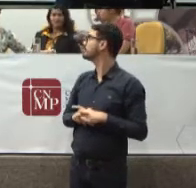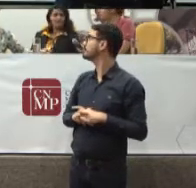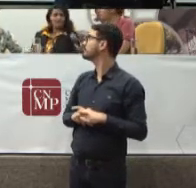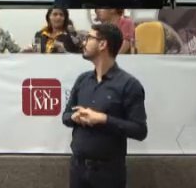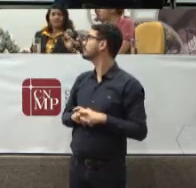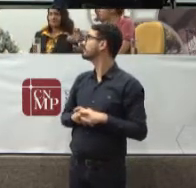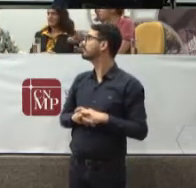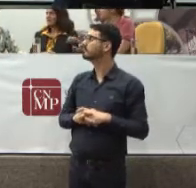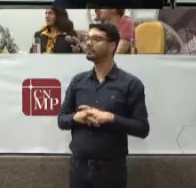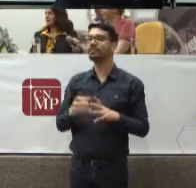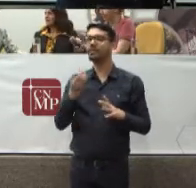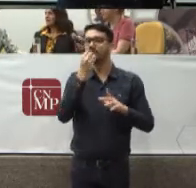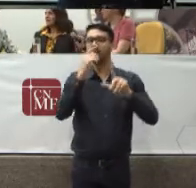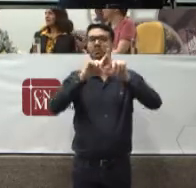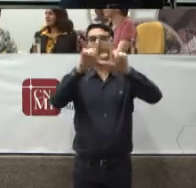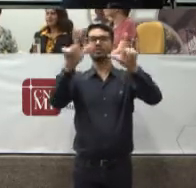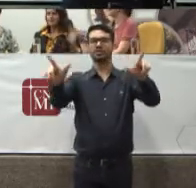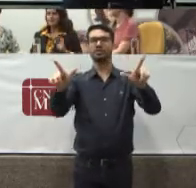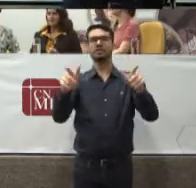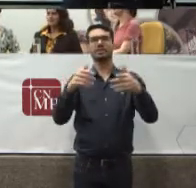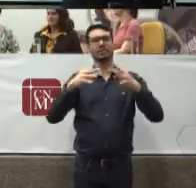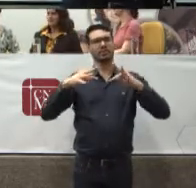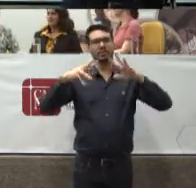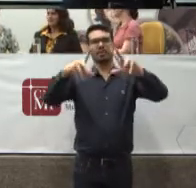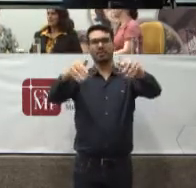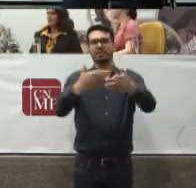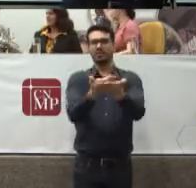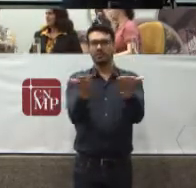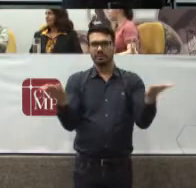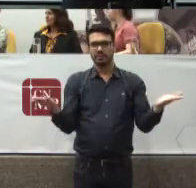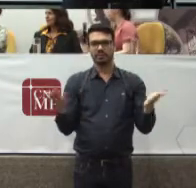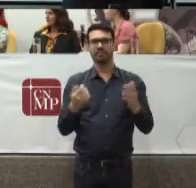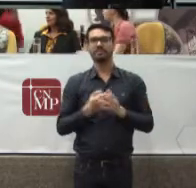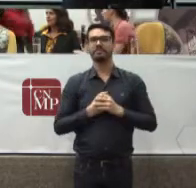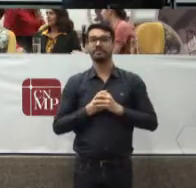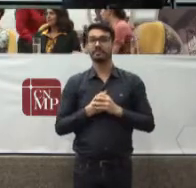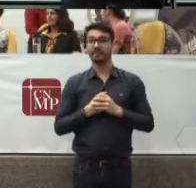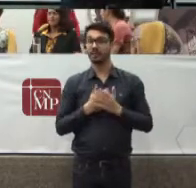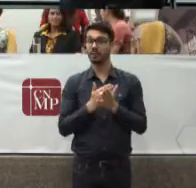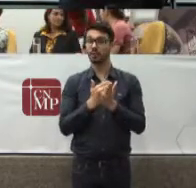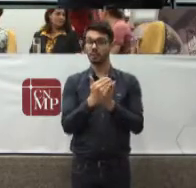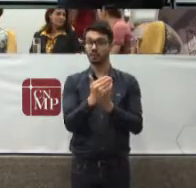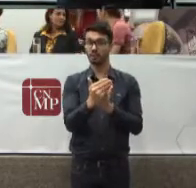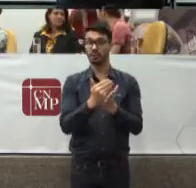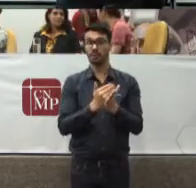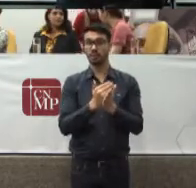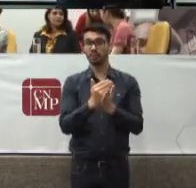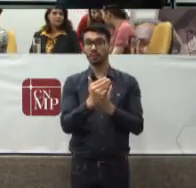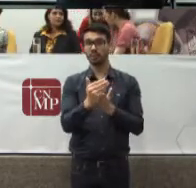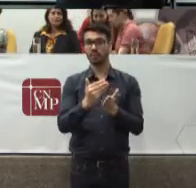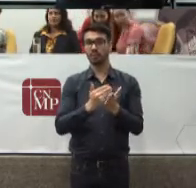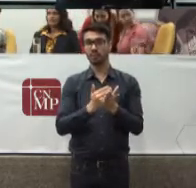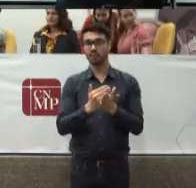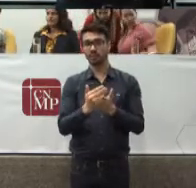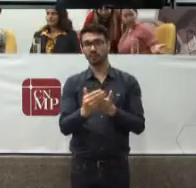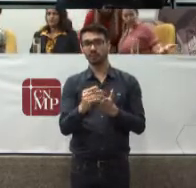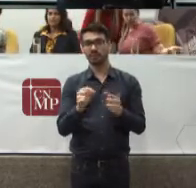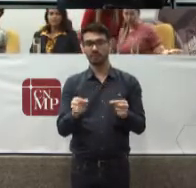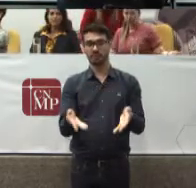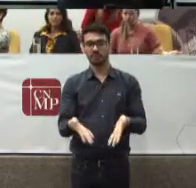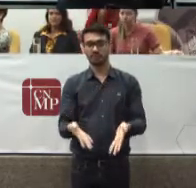Bom dia A todas e a todos Inicialmente Eu